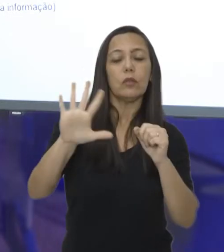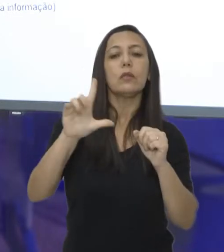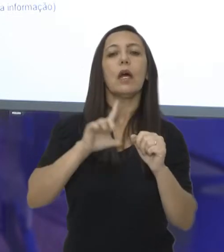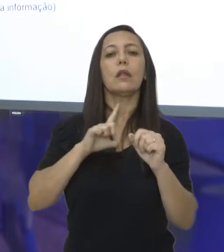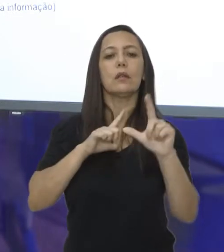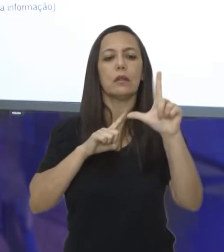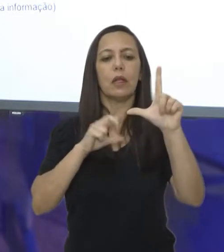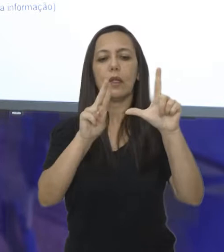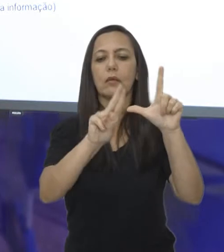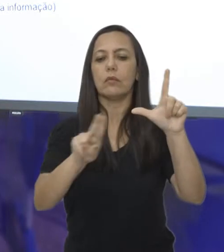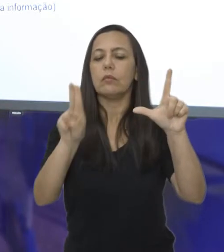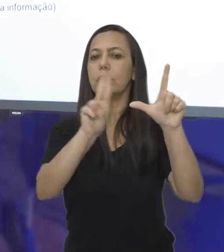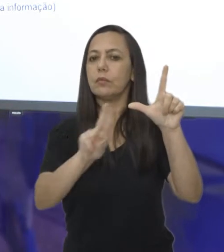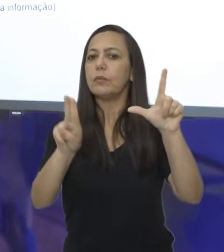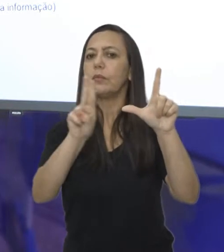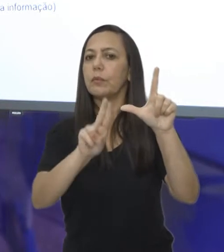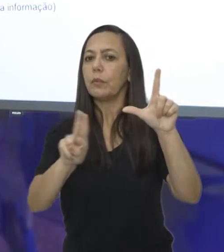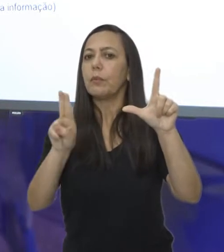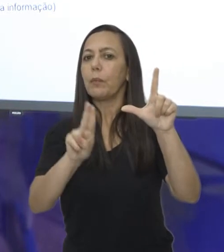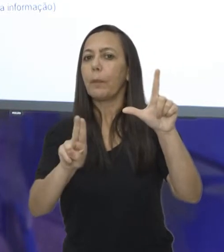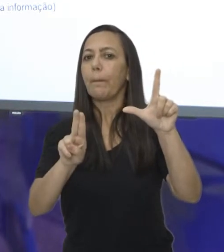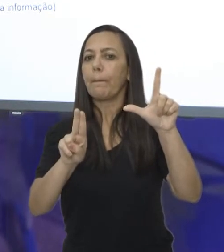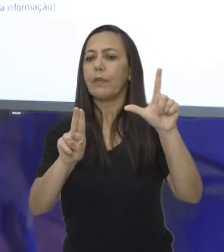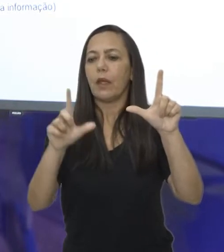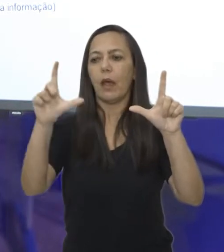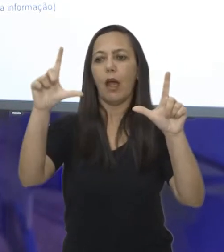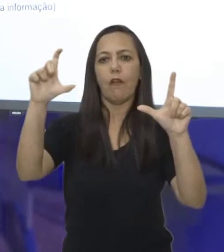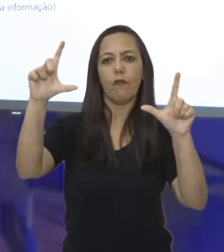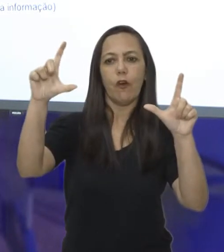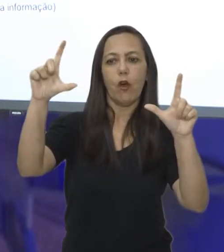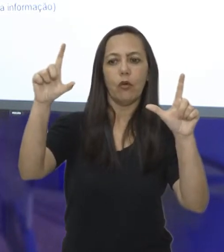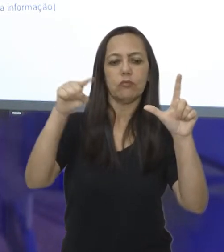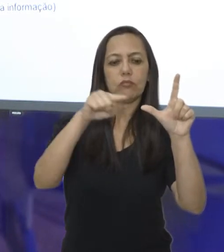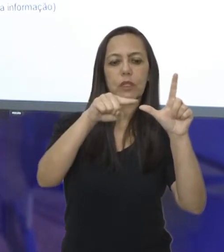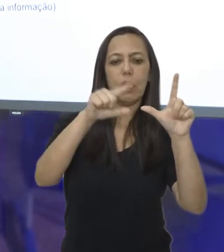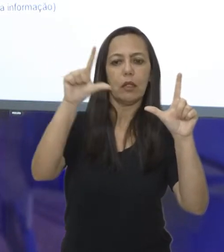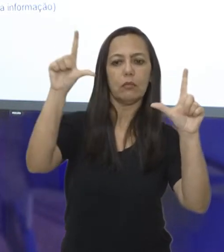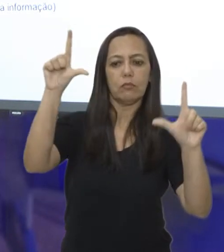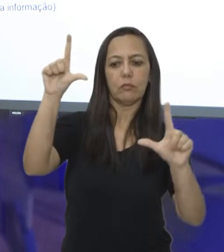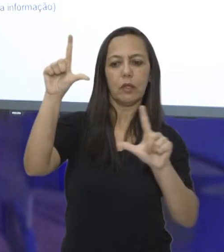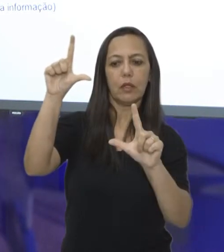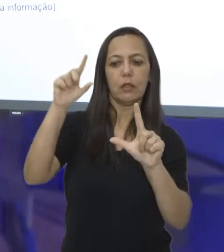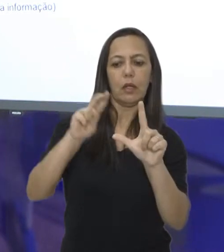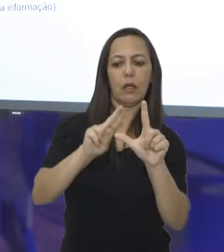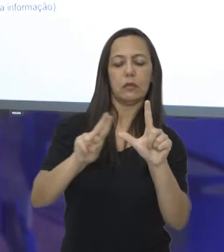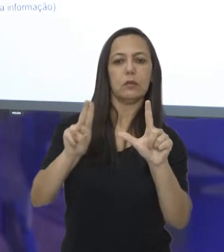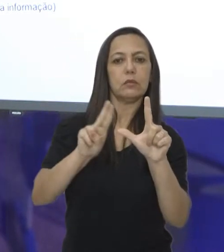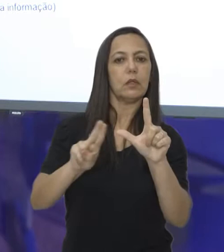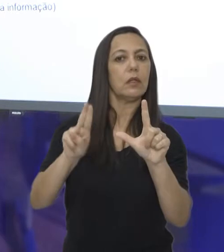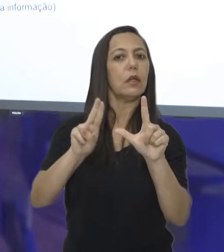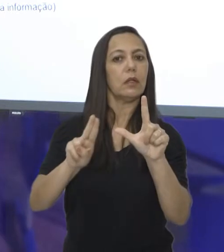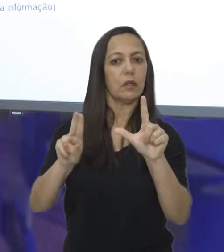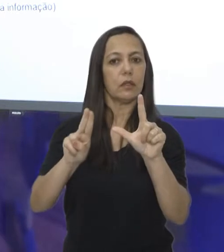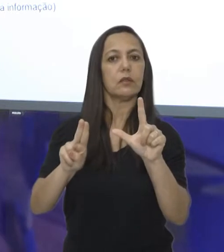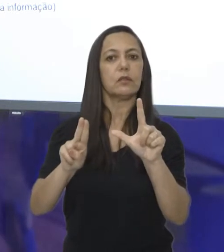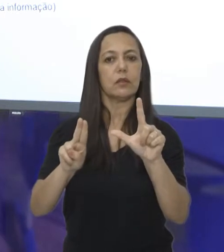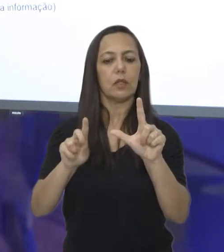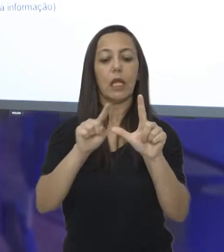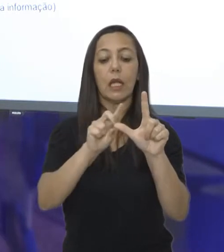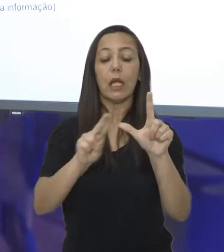que especificamente fica abaixo da foto, porque a legenda vai dizer exatamente o que eu disse a vocês.